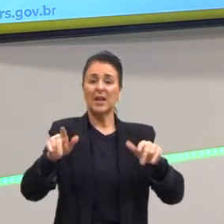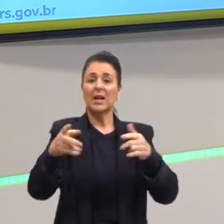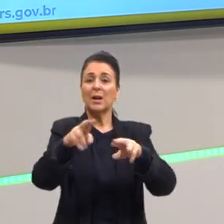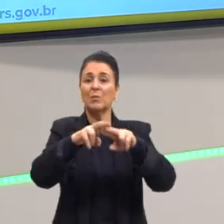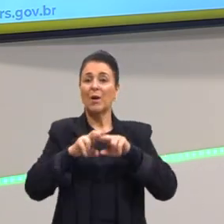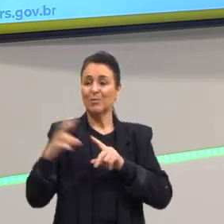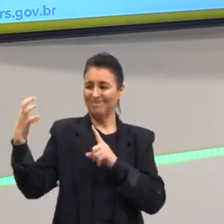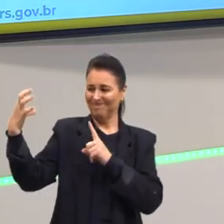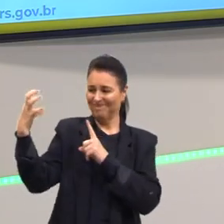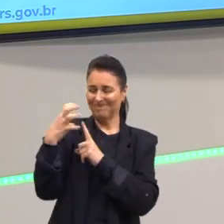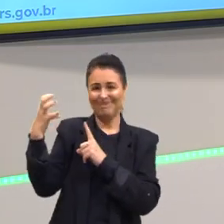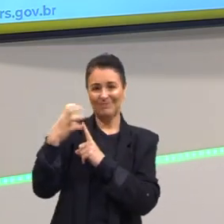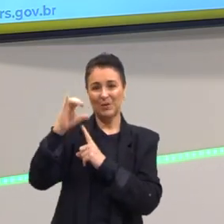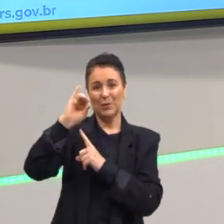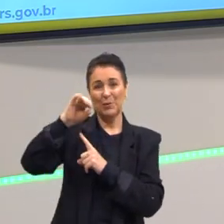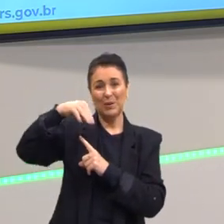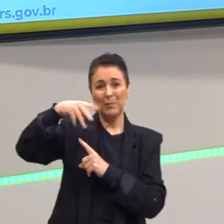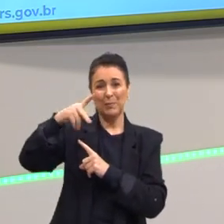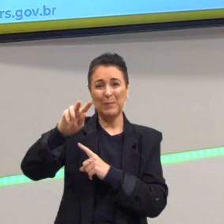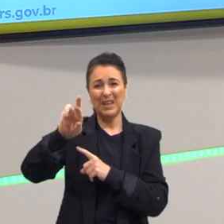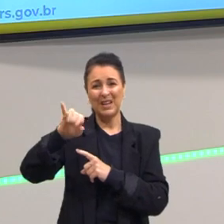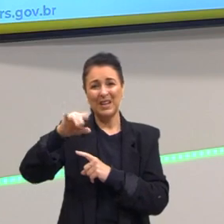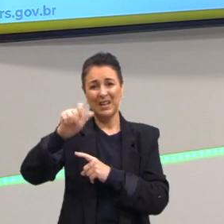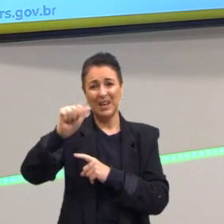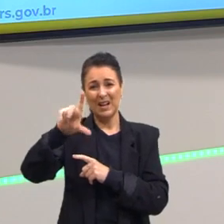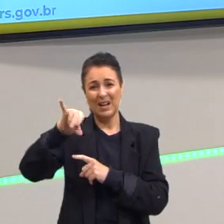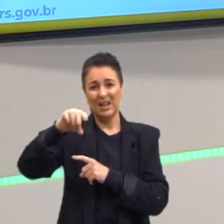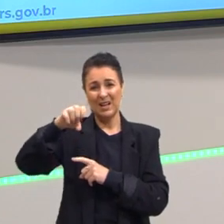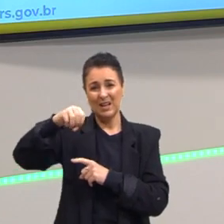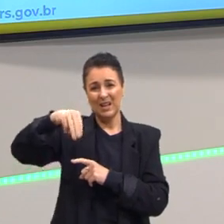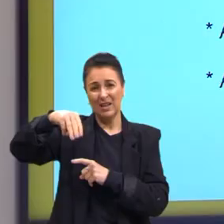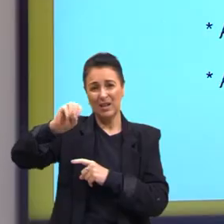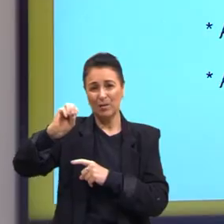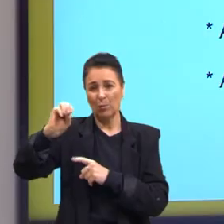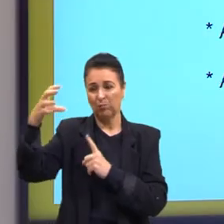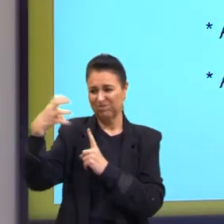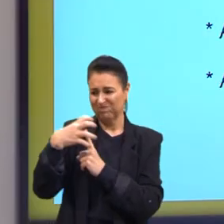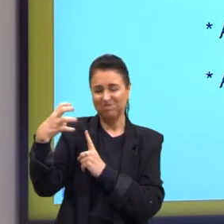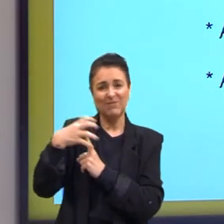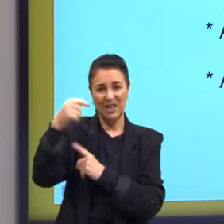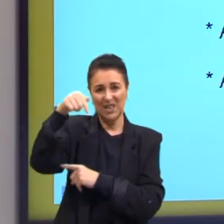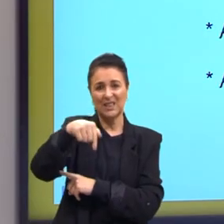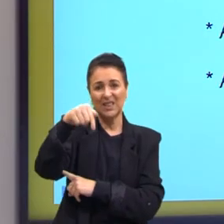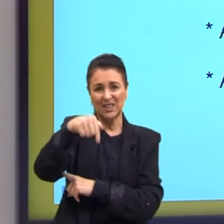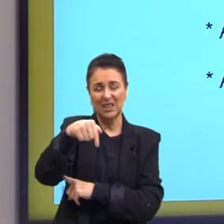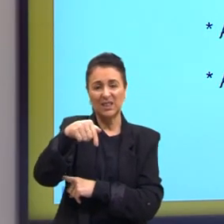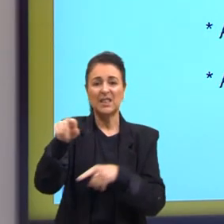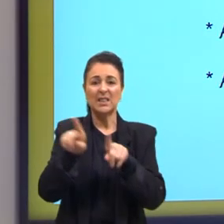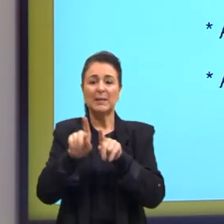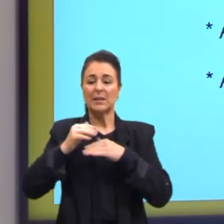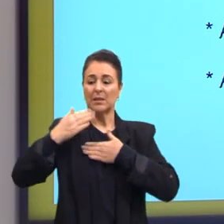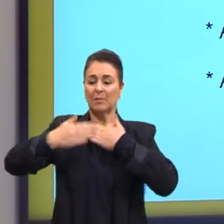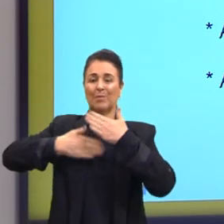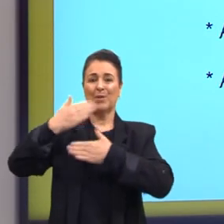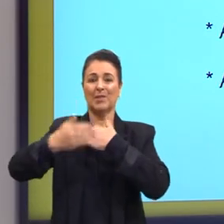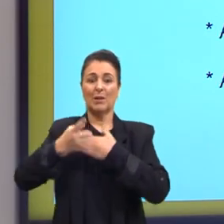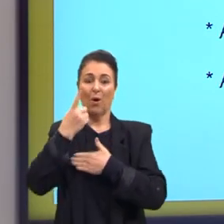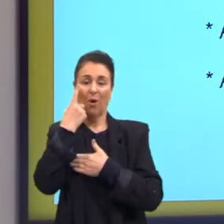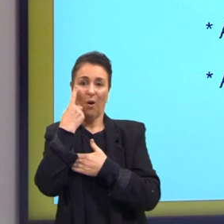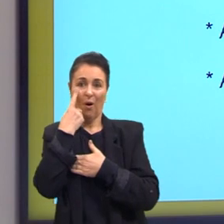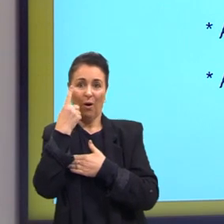E isso causa danos internos para nós. E mesmo com... Nesse processo, vejam só.